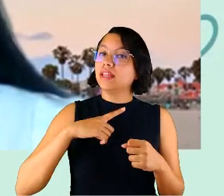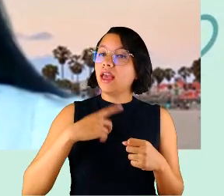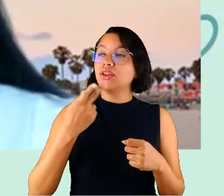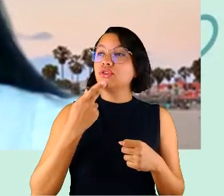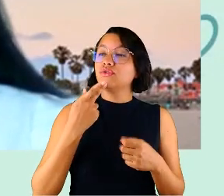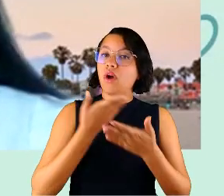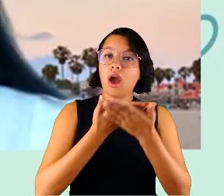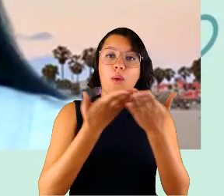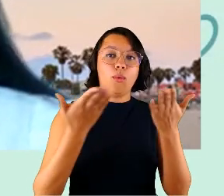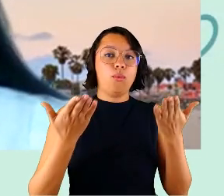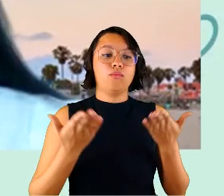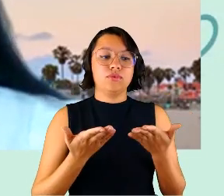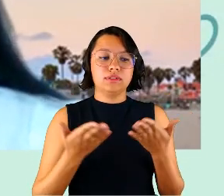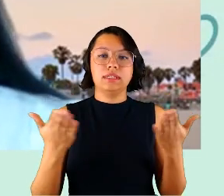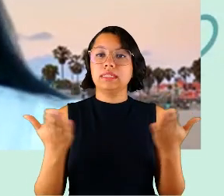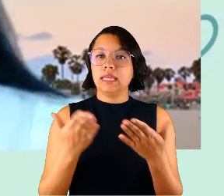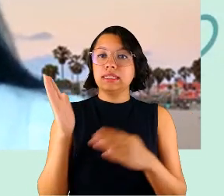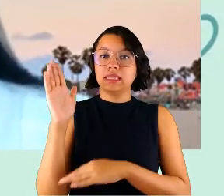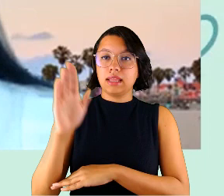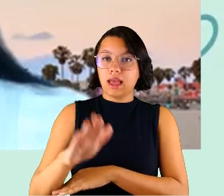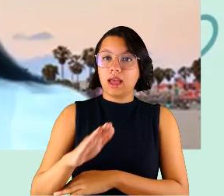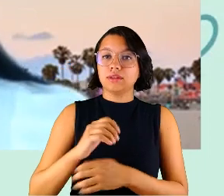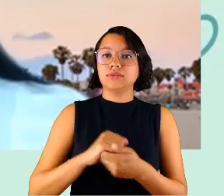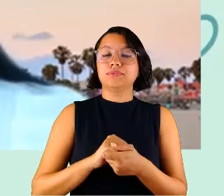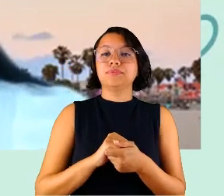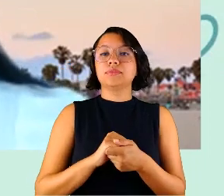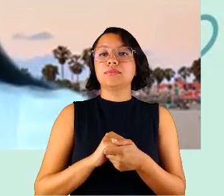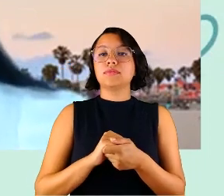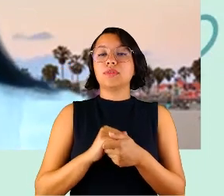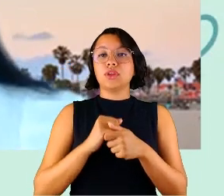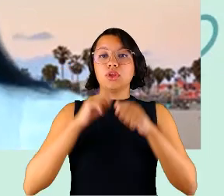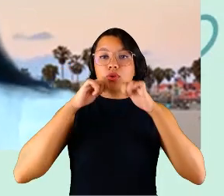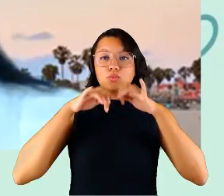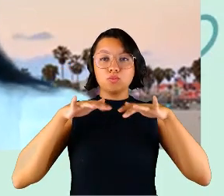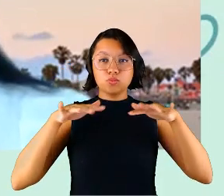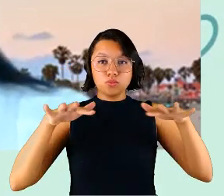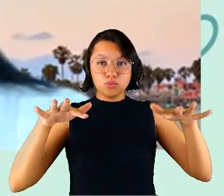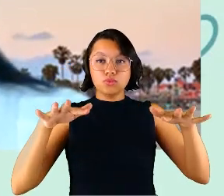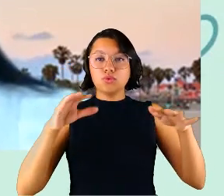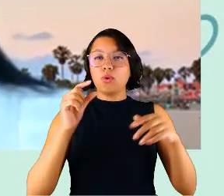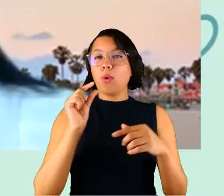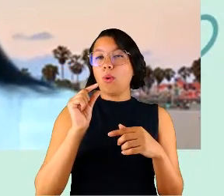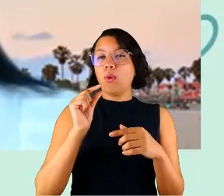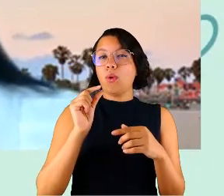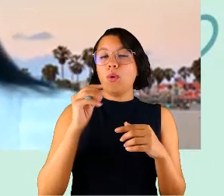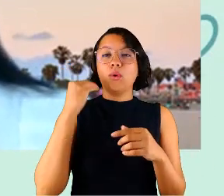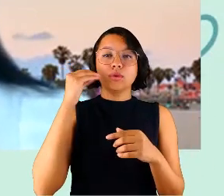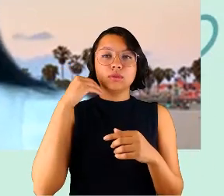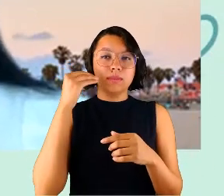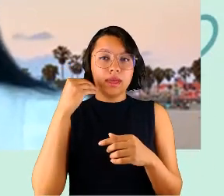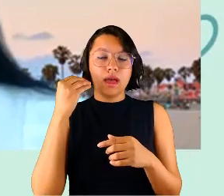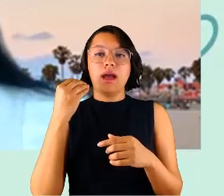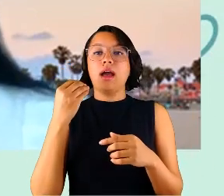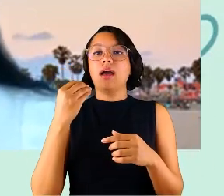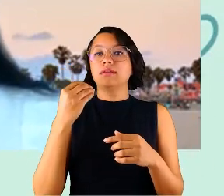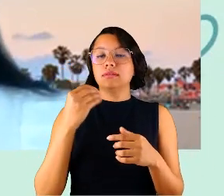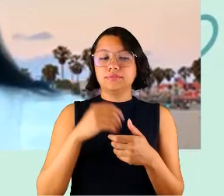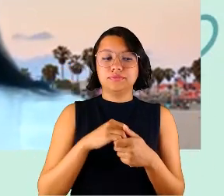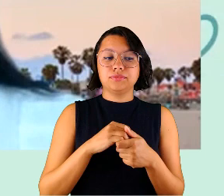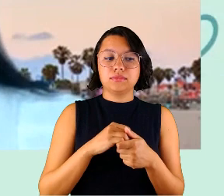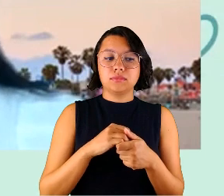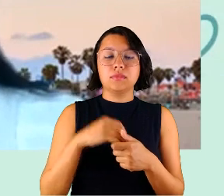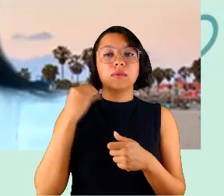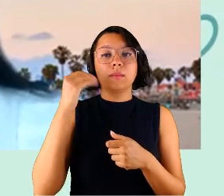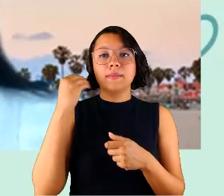falar para todos vocês nessa tarde e compartilhar um pouco da nossa experiência, uma experiência